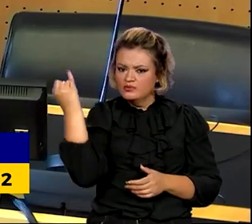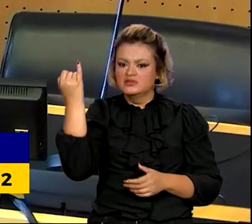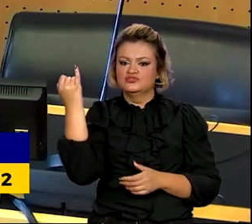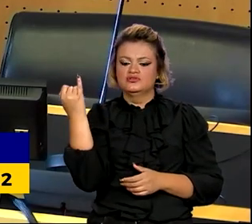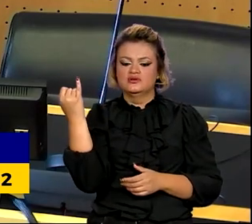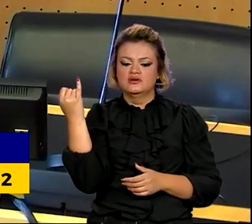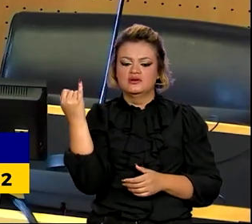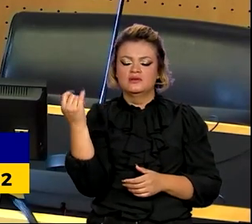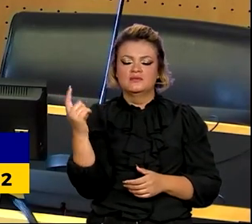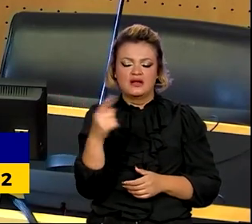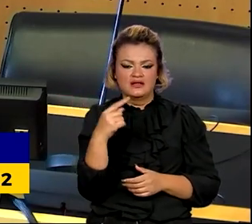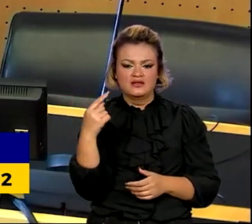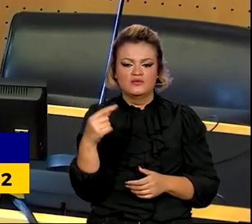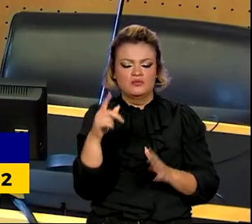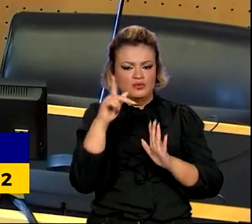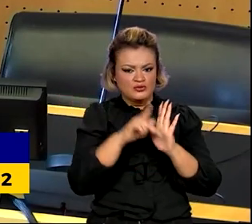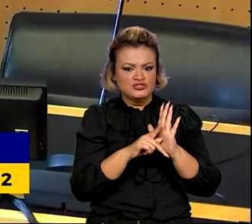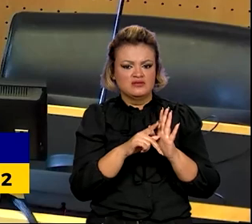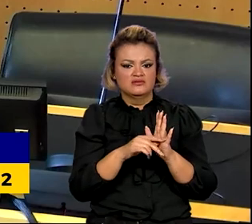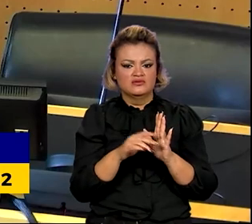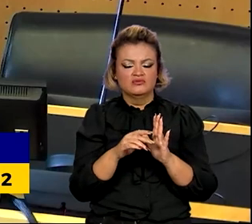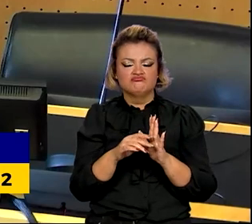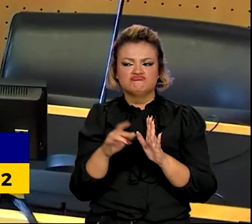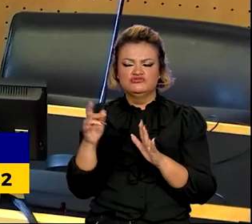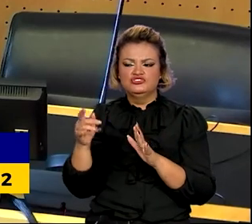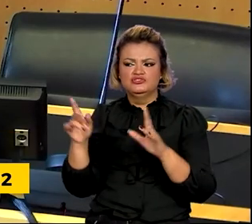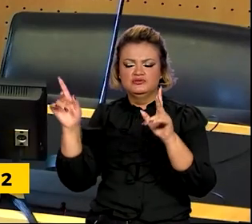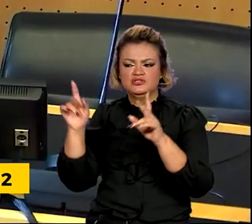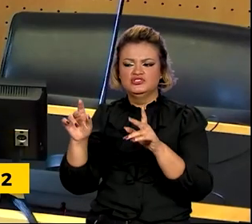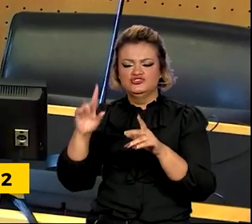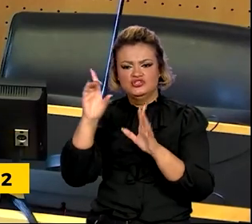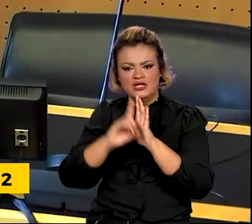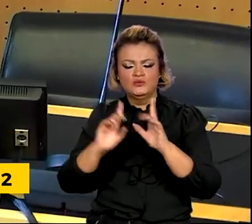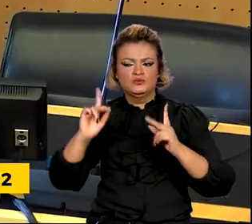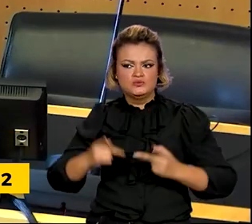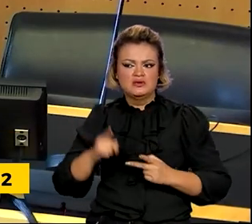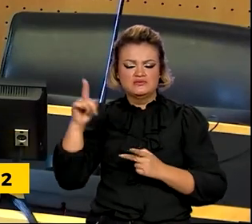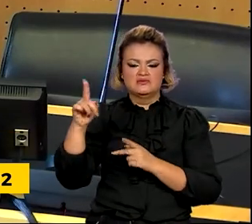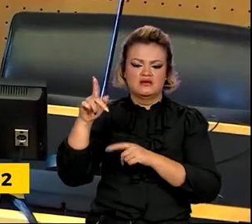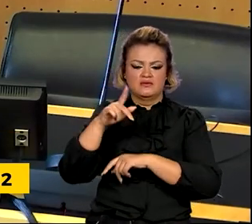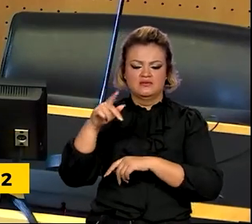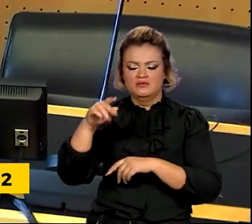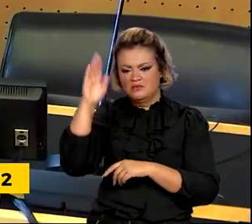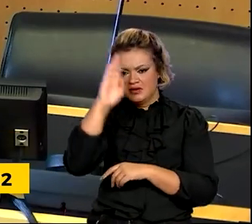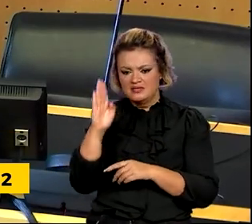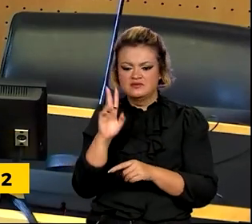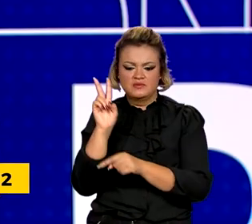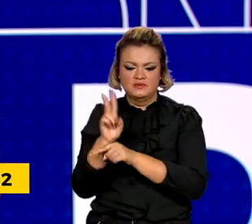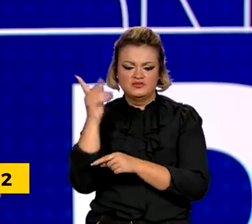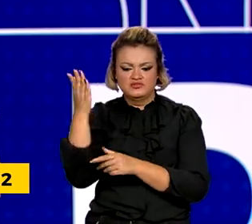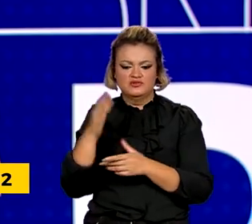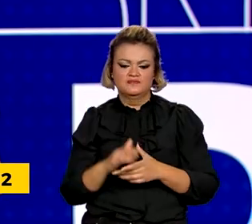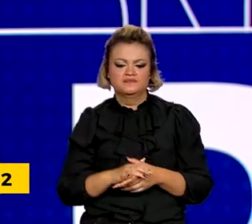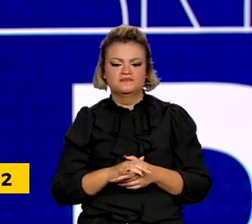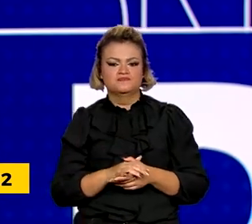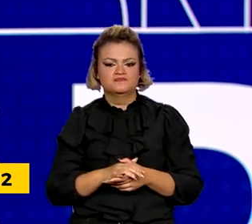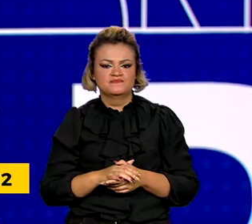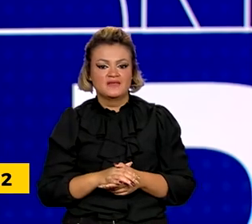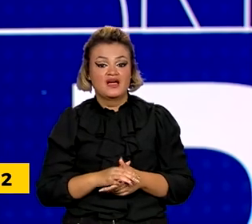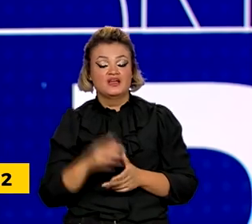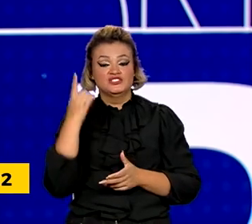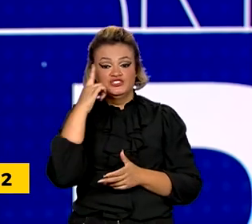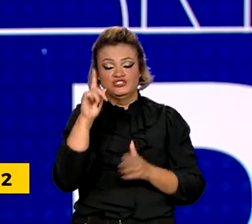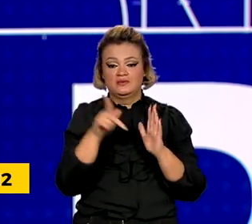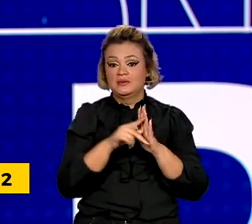para o nosso projeto de país. É fundamental para a proteção do povo brasileiro. O Dia